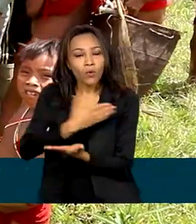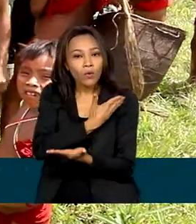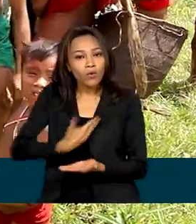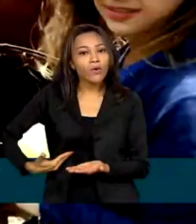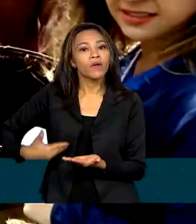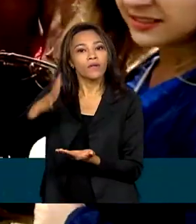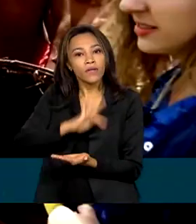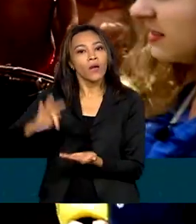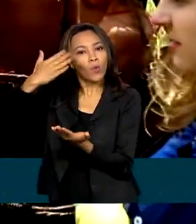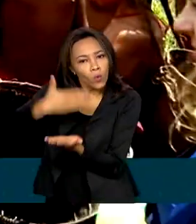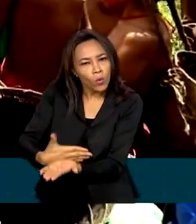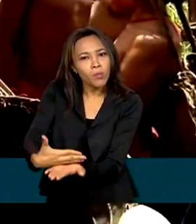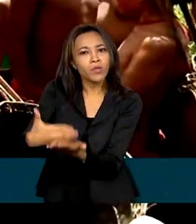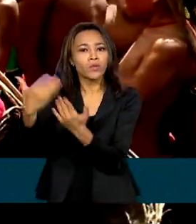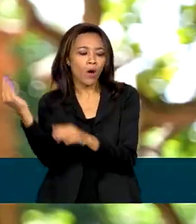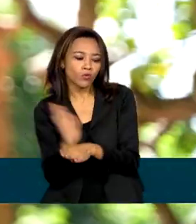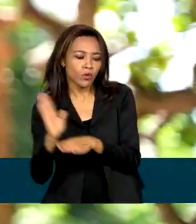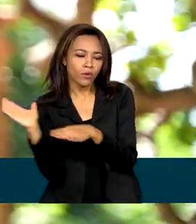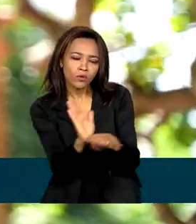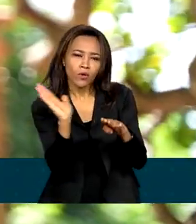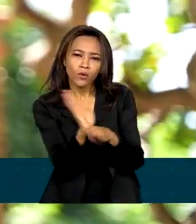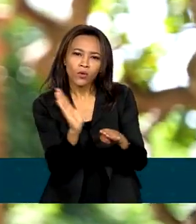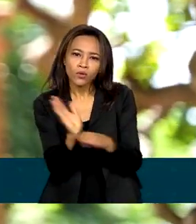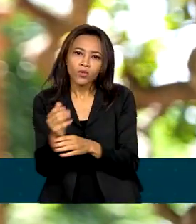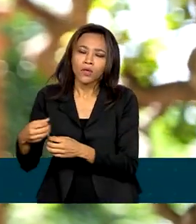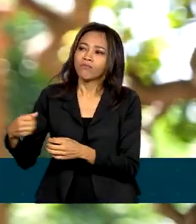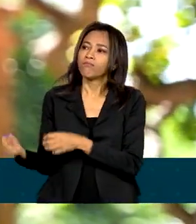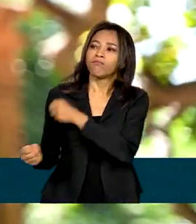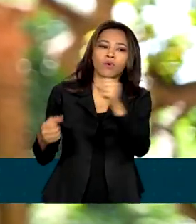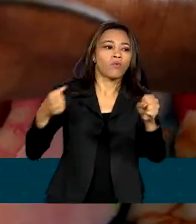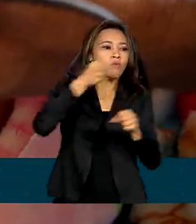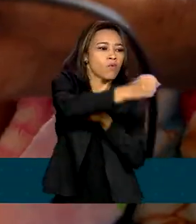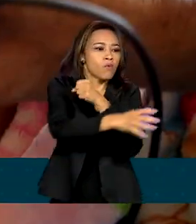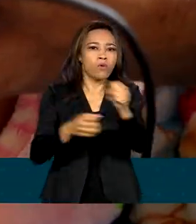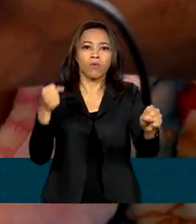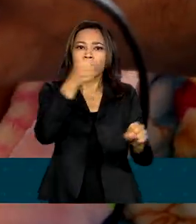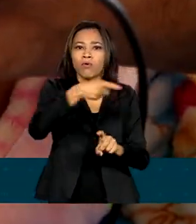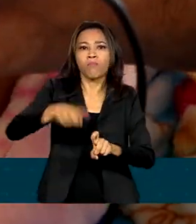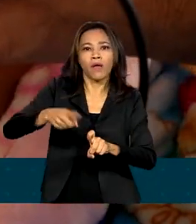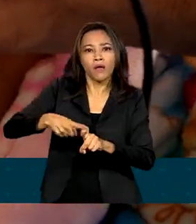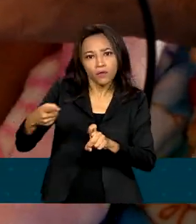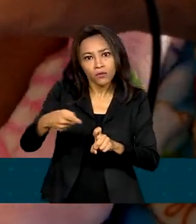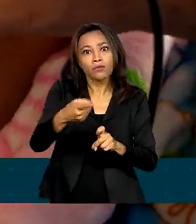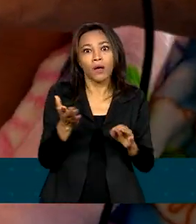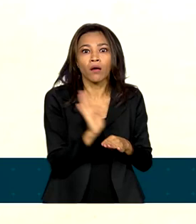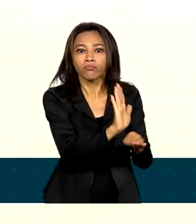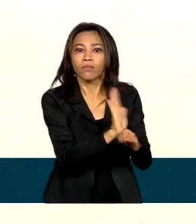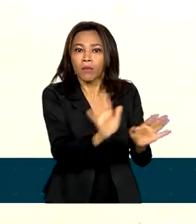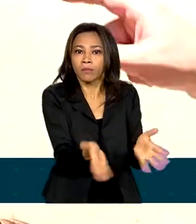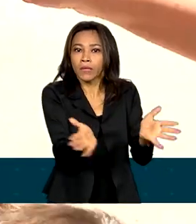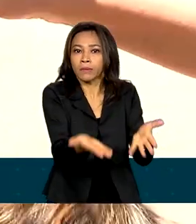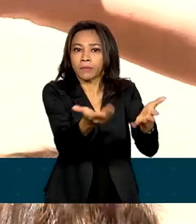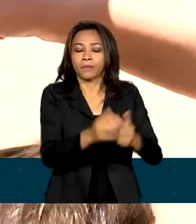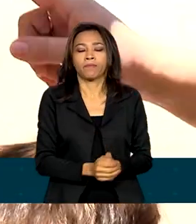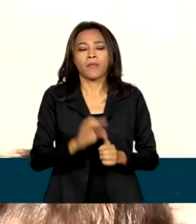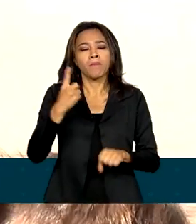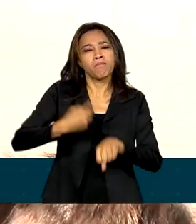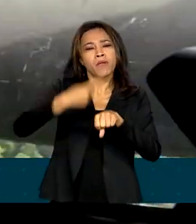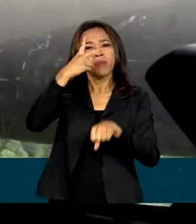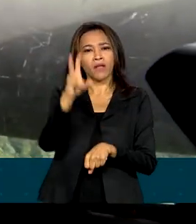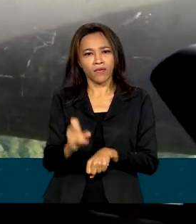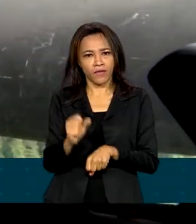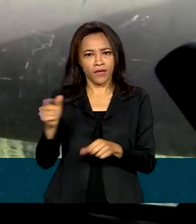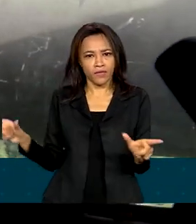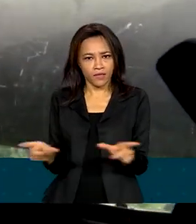de medidas de socorro, como o envio de assistência médica emergencial. Além disso, pela primeira vez, a Fundação